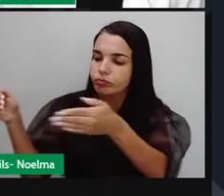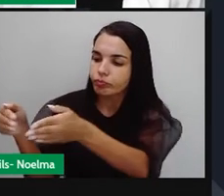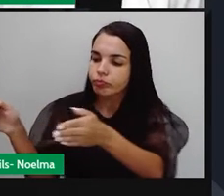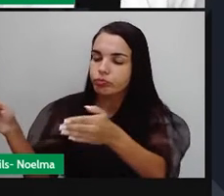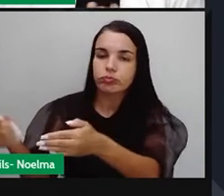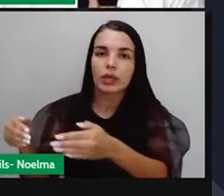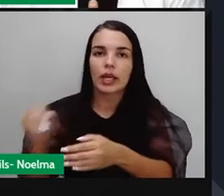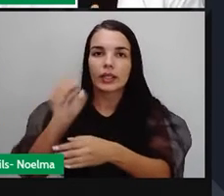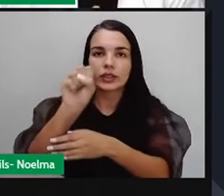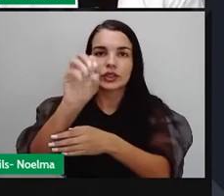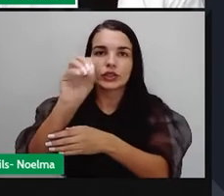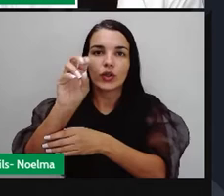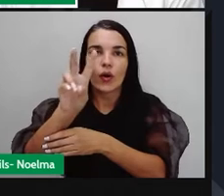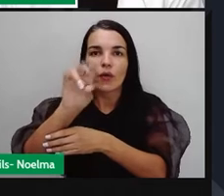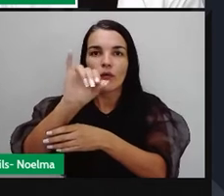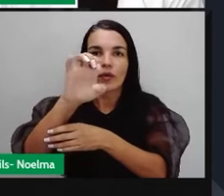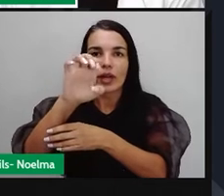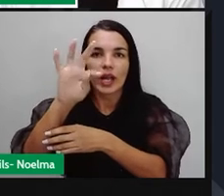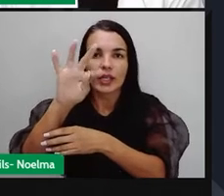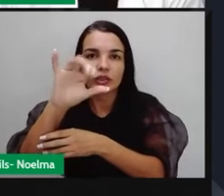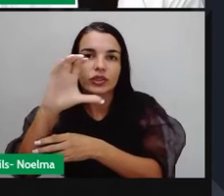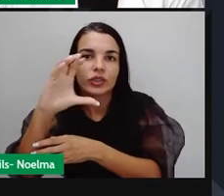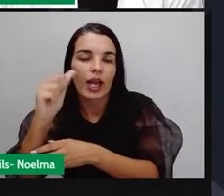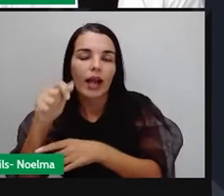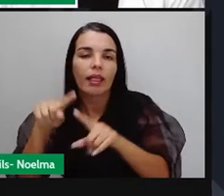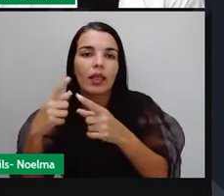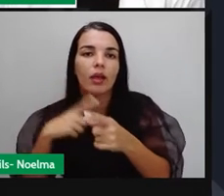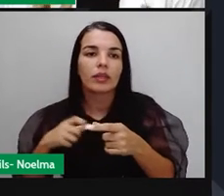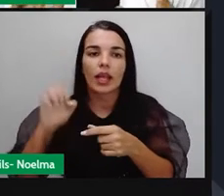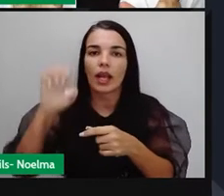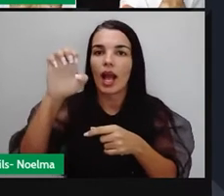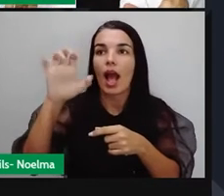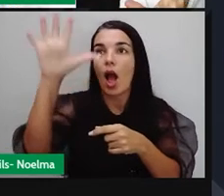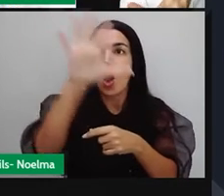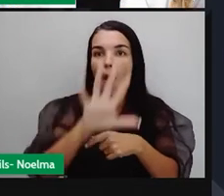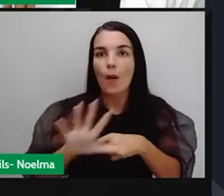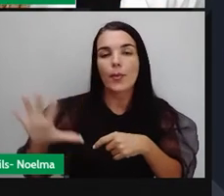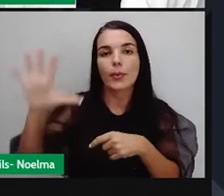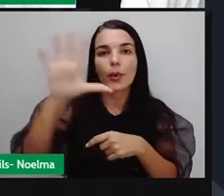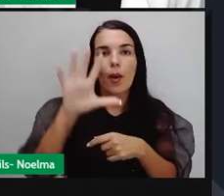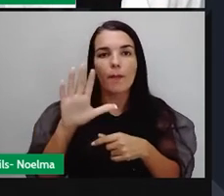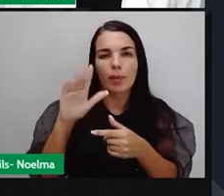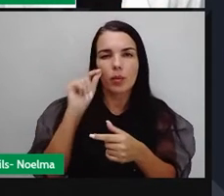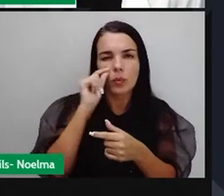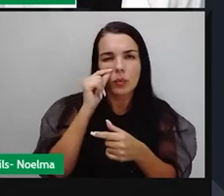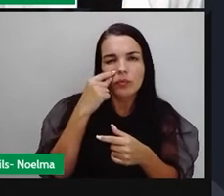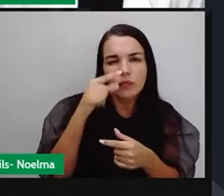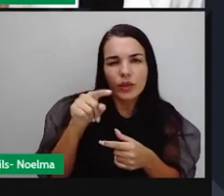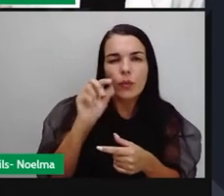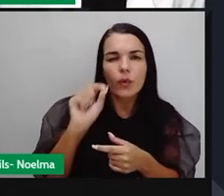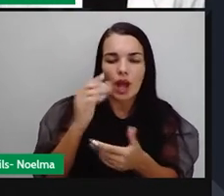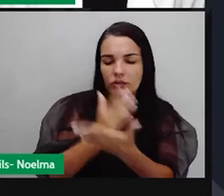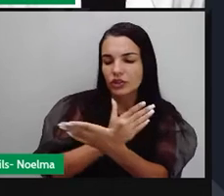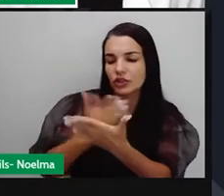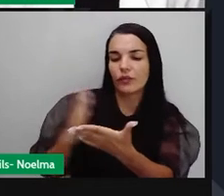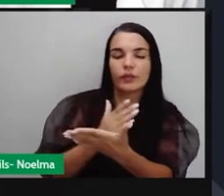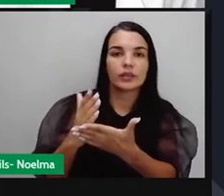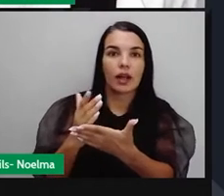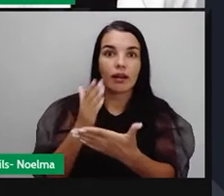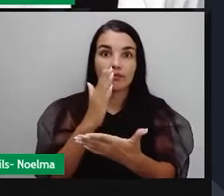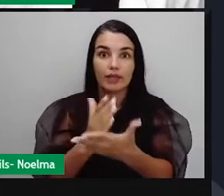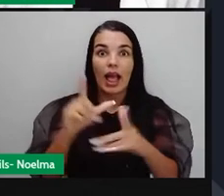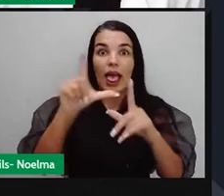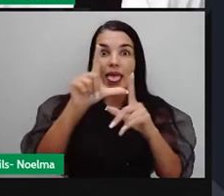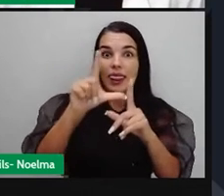Soviética. E aí você tinha uma Europa que estava claramente dividida. Uma Europa do